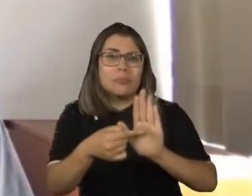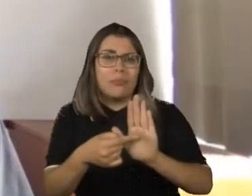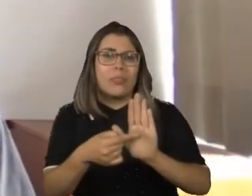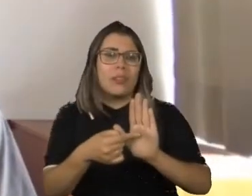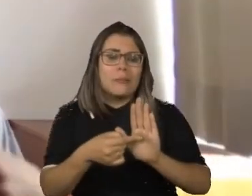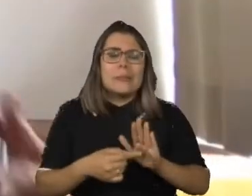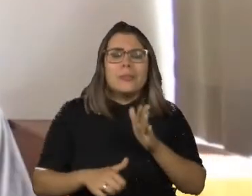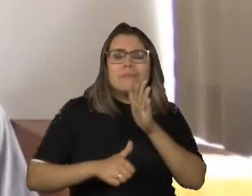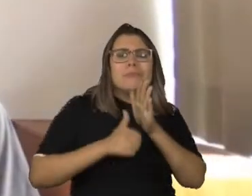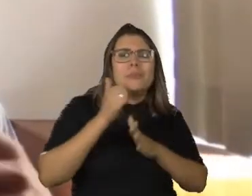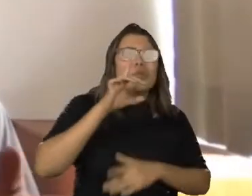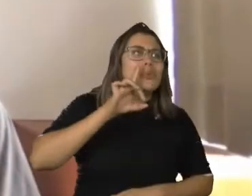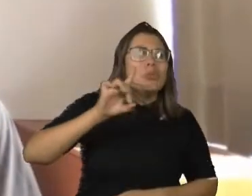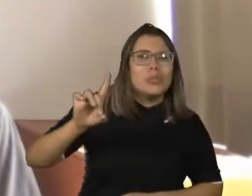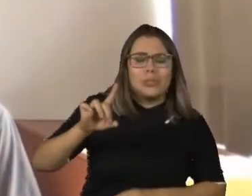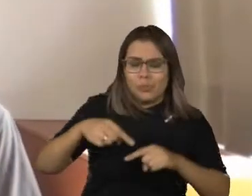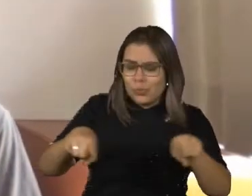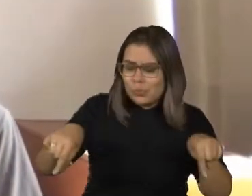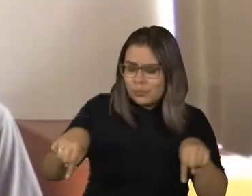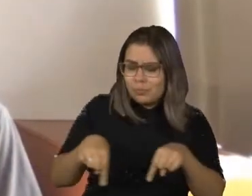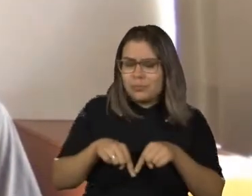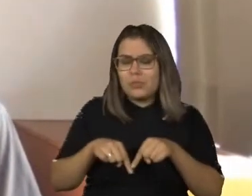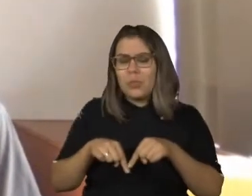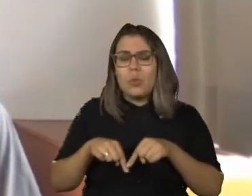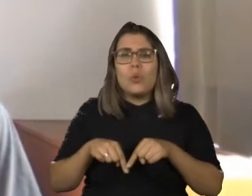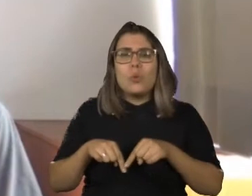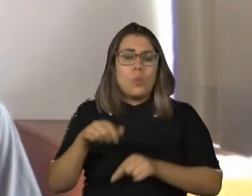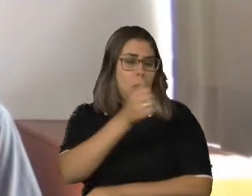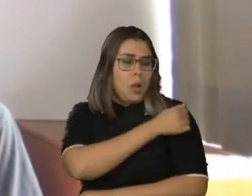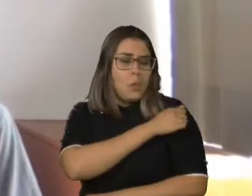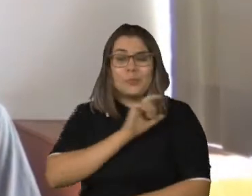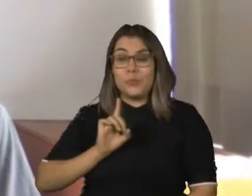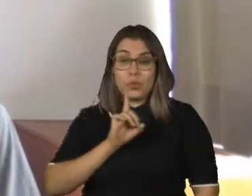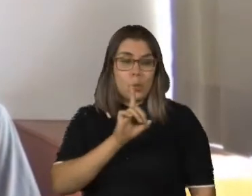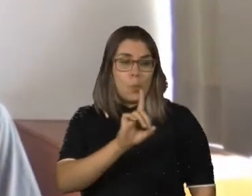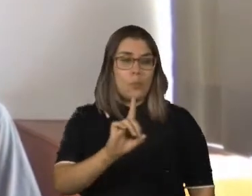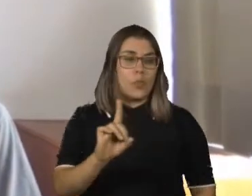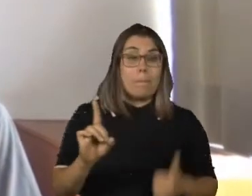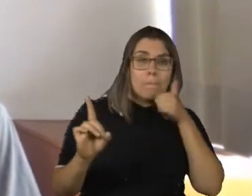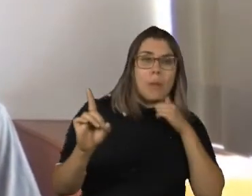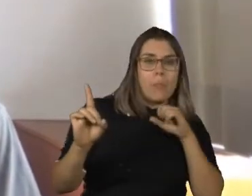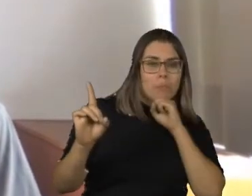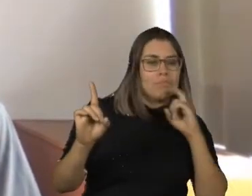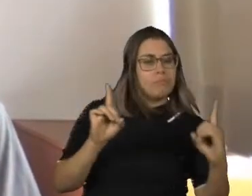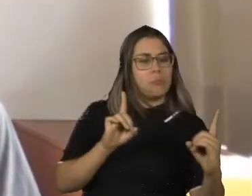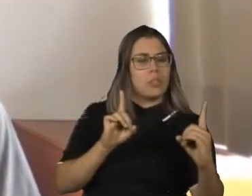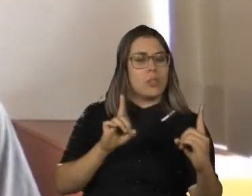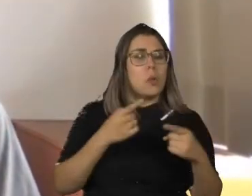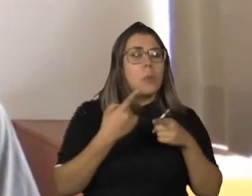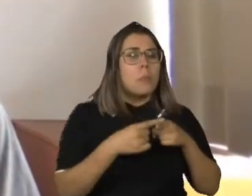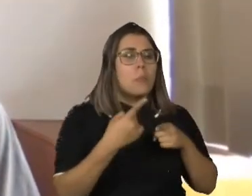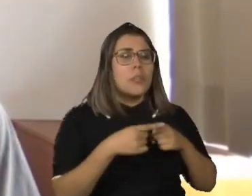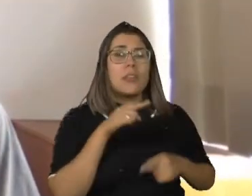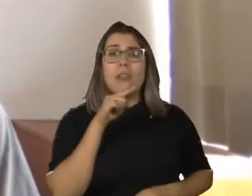No primeiro dia de aula em um colégio novo, um garoto chegou para a minha mãe e perguntou por que eu não subia no trepa-trepa,